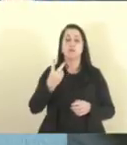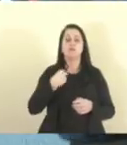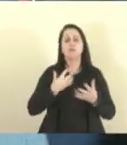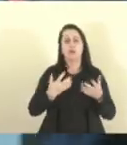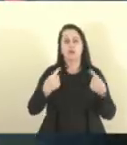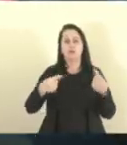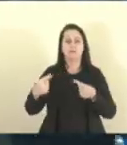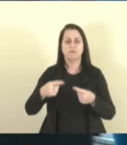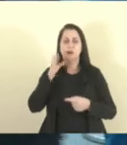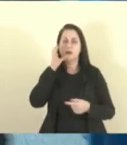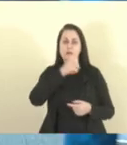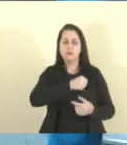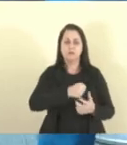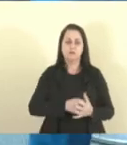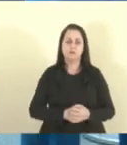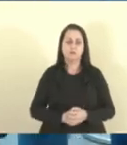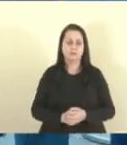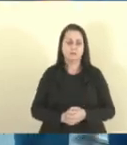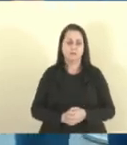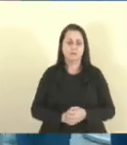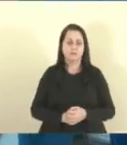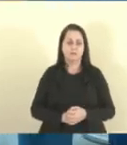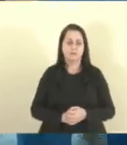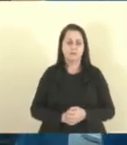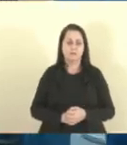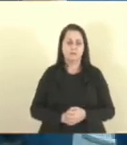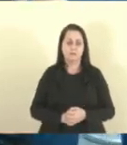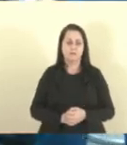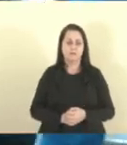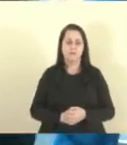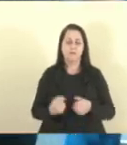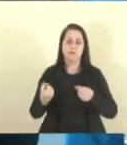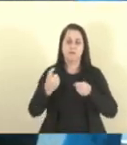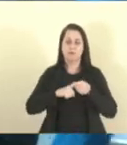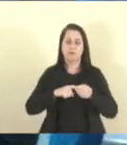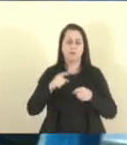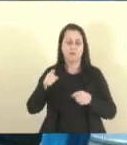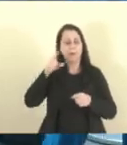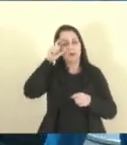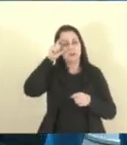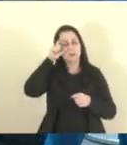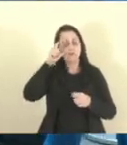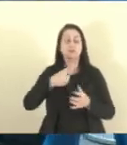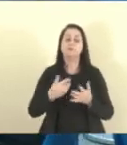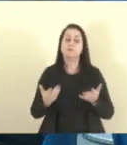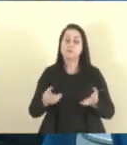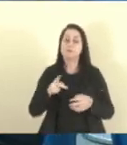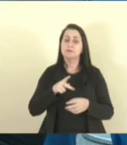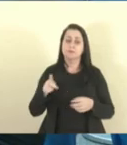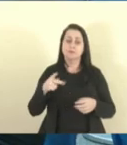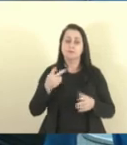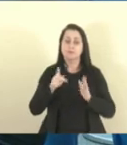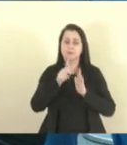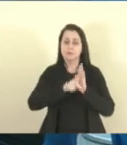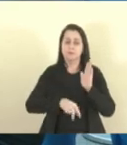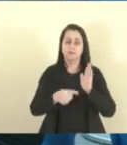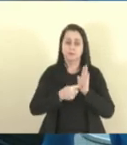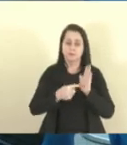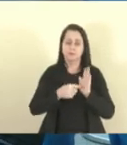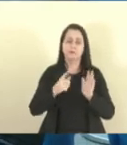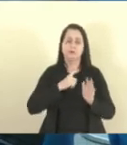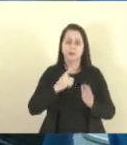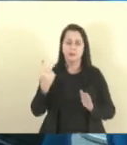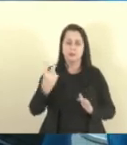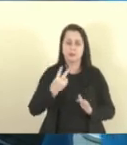rapidamente. Pois não. Retornando aí para o deputado Mazinho. Vai lá, Mazinho. Presidente, nós temos aqui um projeto que em segunda